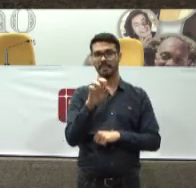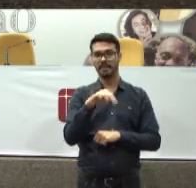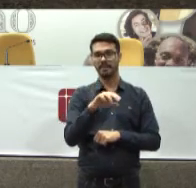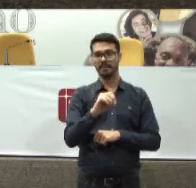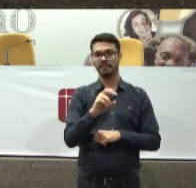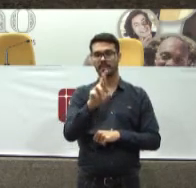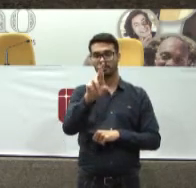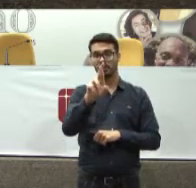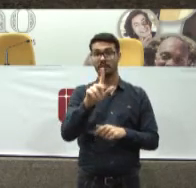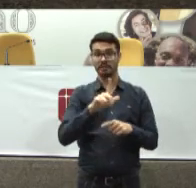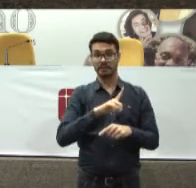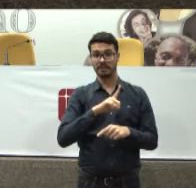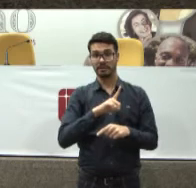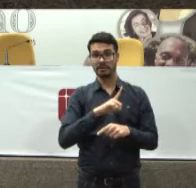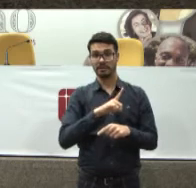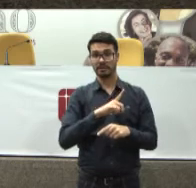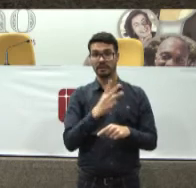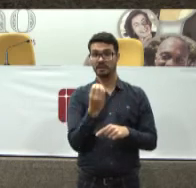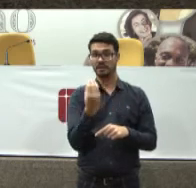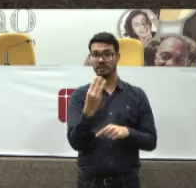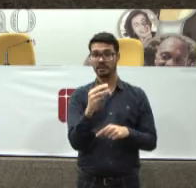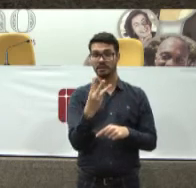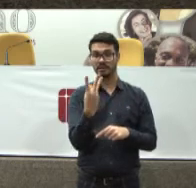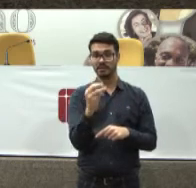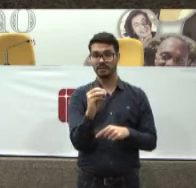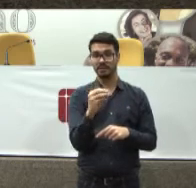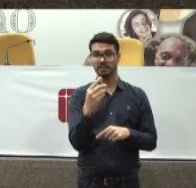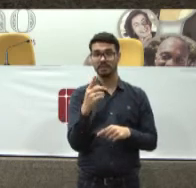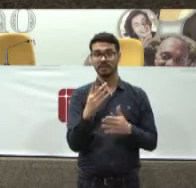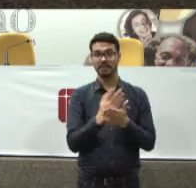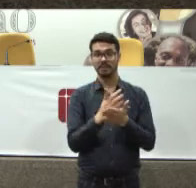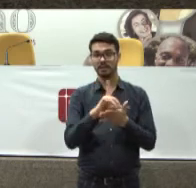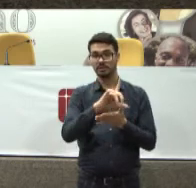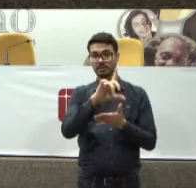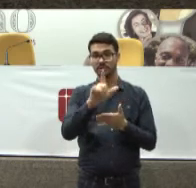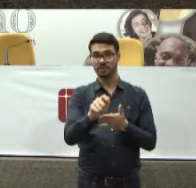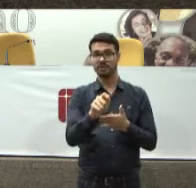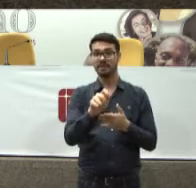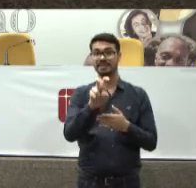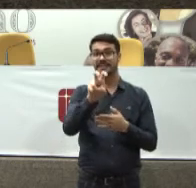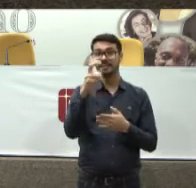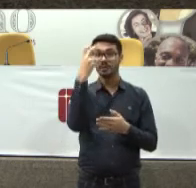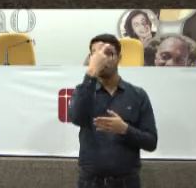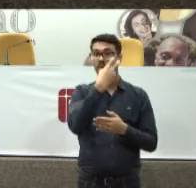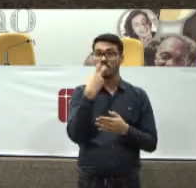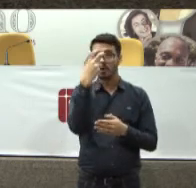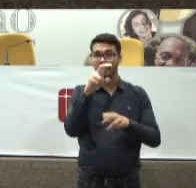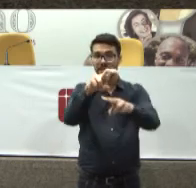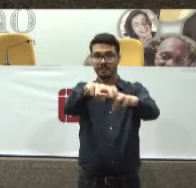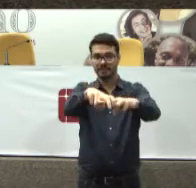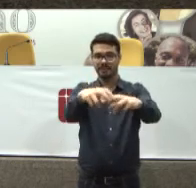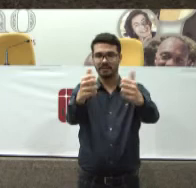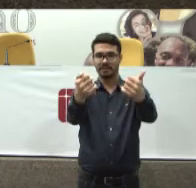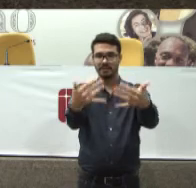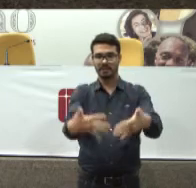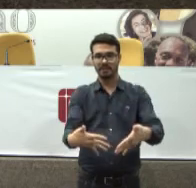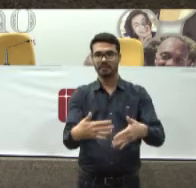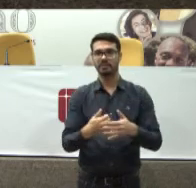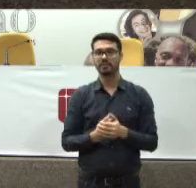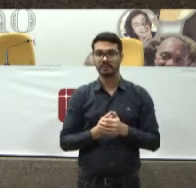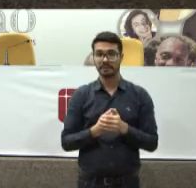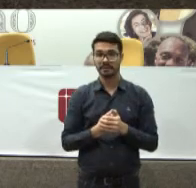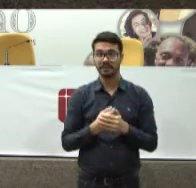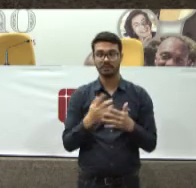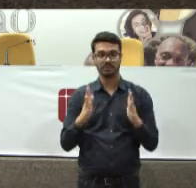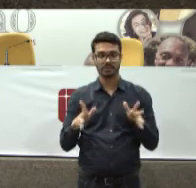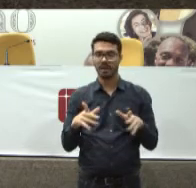dia Que está mais tranquilo Já atende 30 minutos A pessoa tem dia Que demora 5 horas Para sentar na cadeira Para ser atendida Então quando ela senta Ela